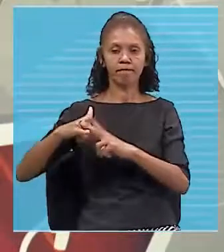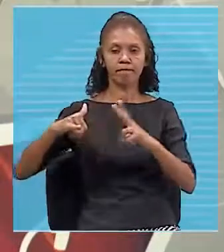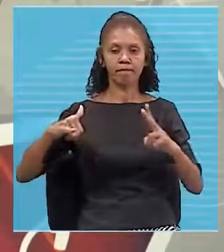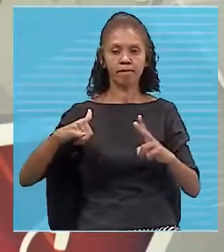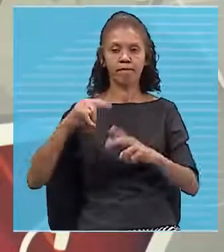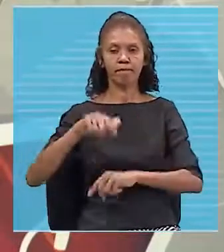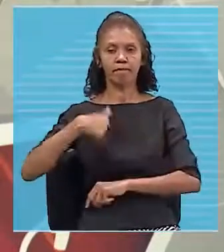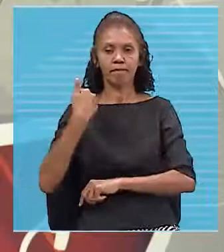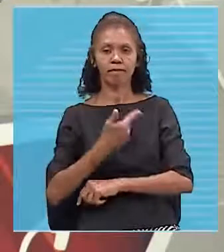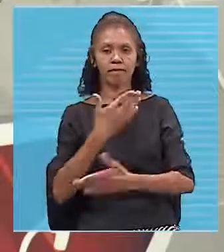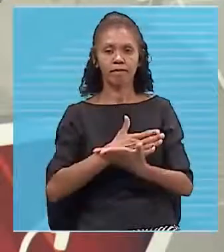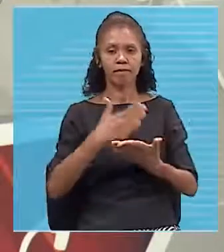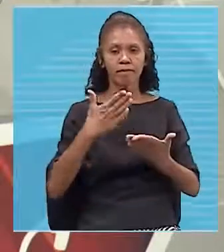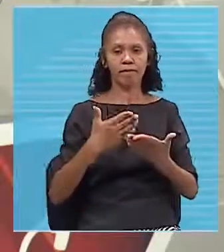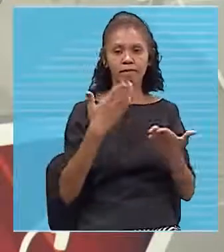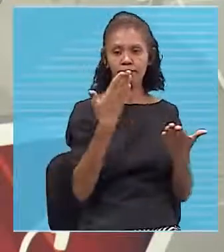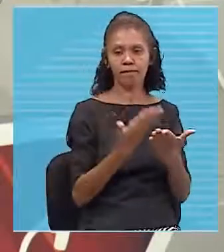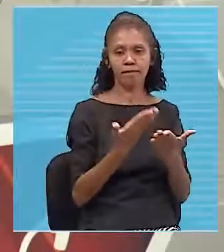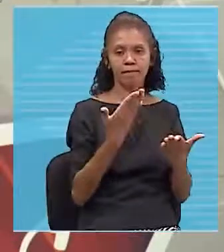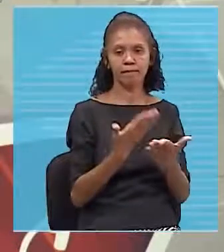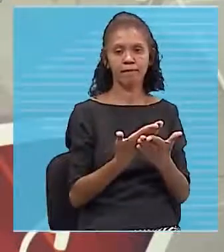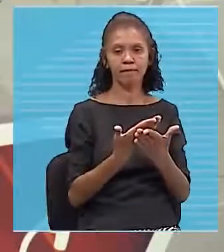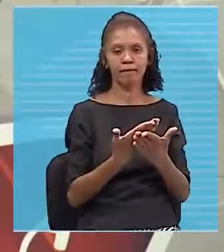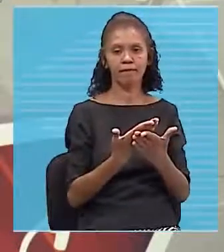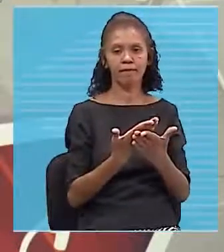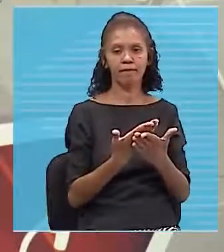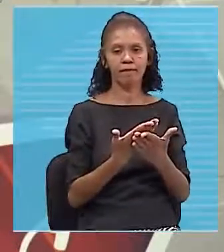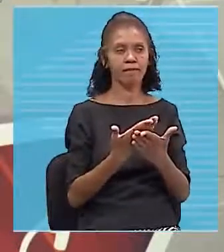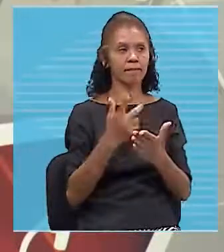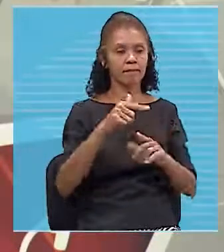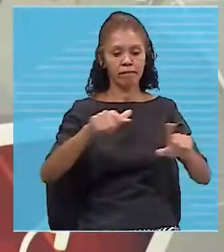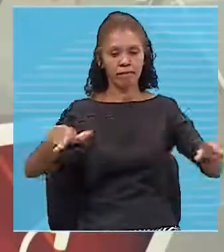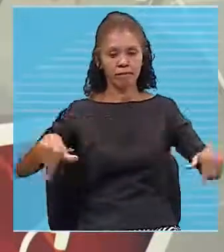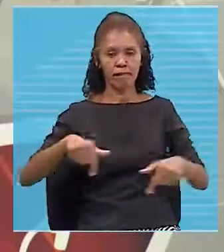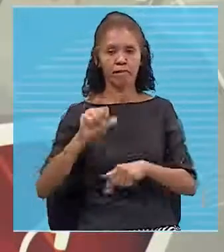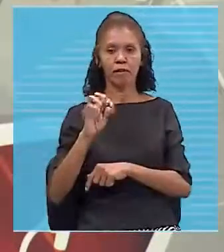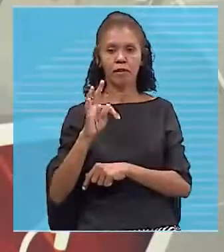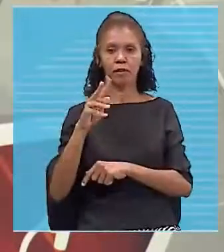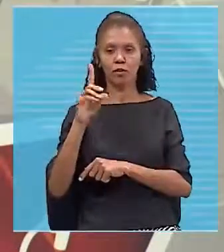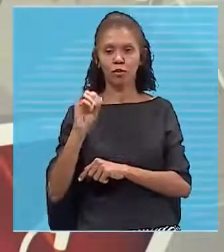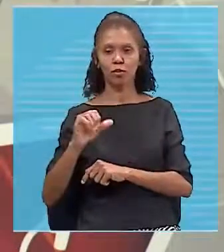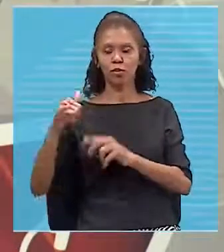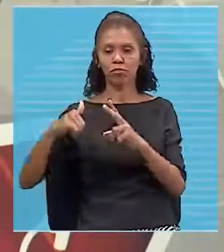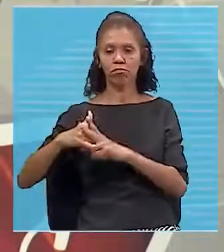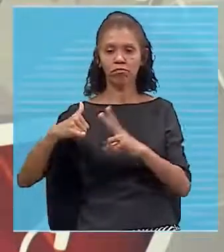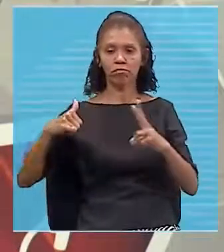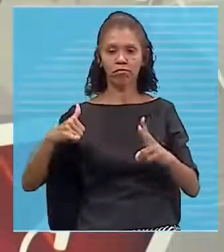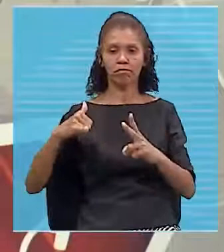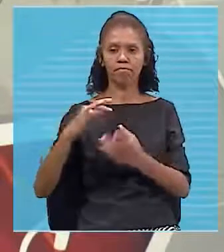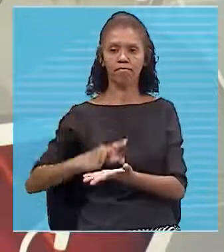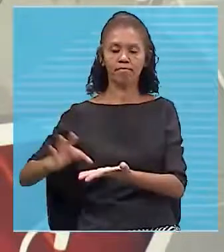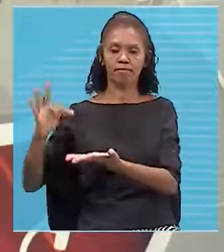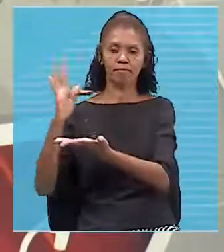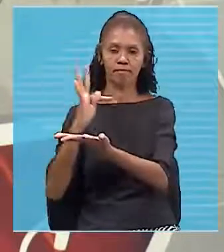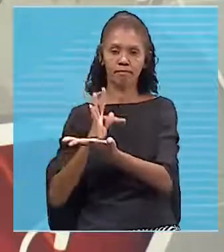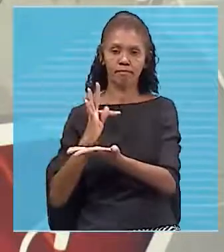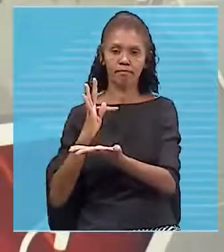A gente está começando mais uma aula diretamente aqui dos estúdios do Canal Educação em Teresina.